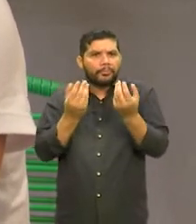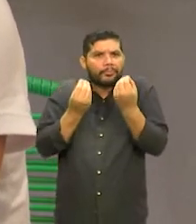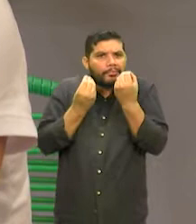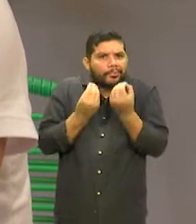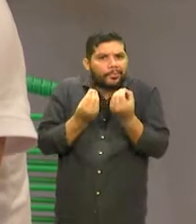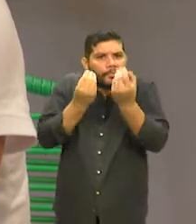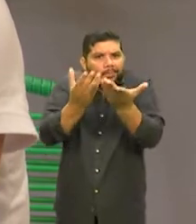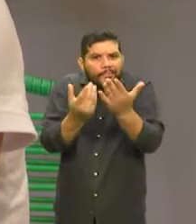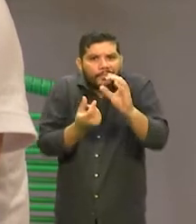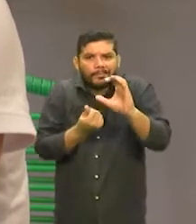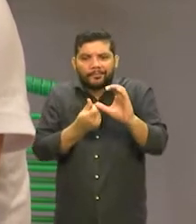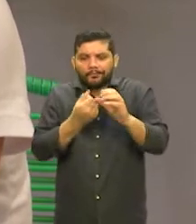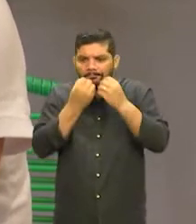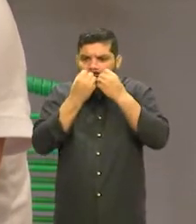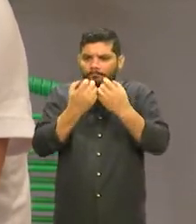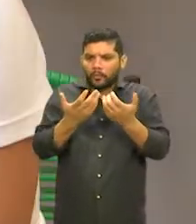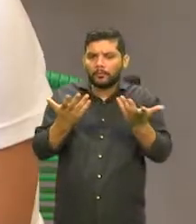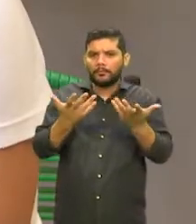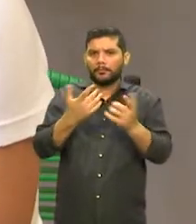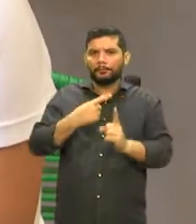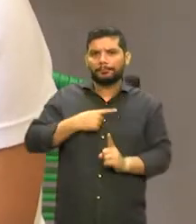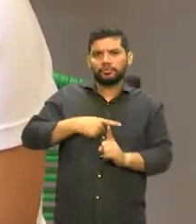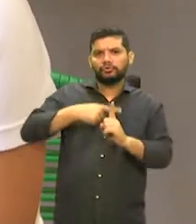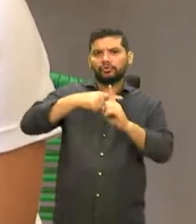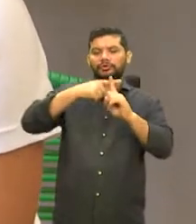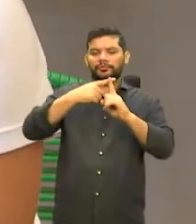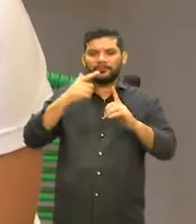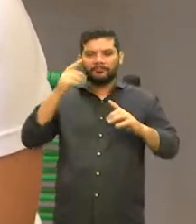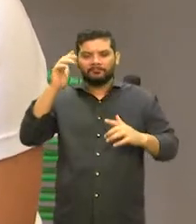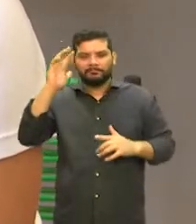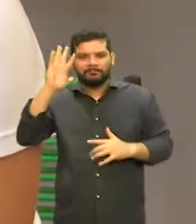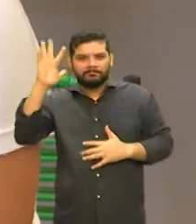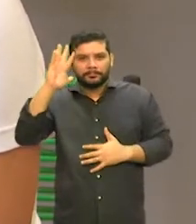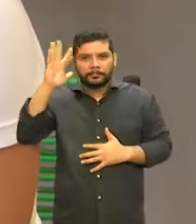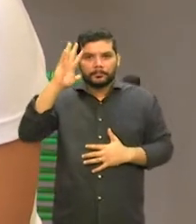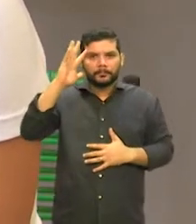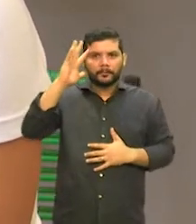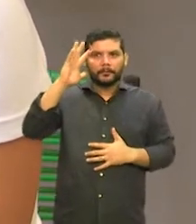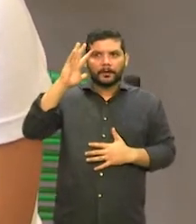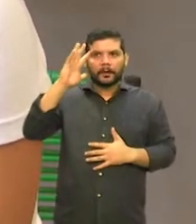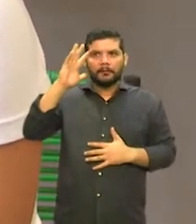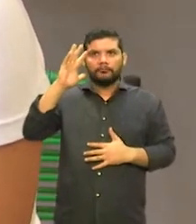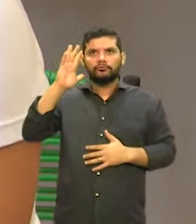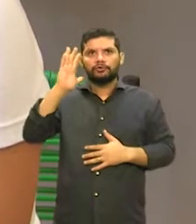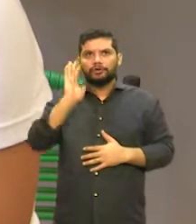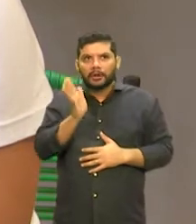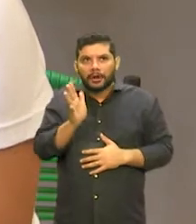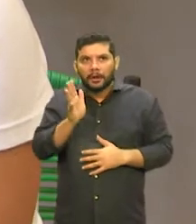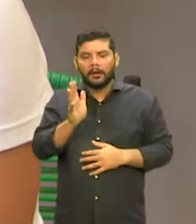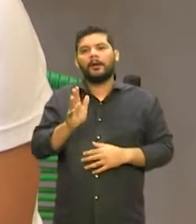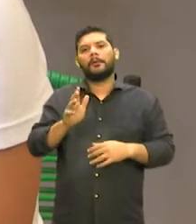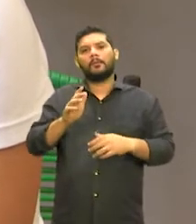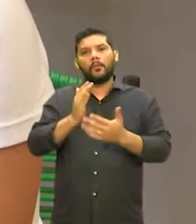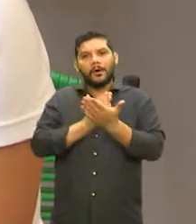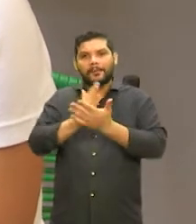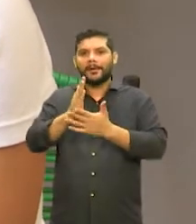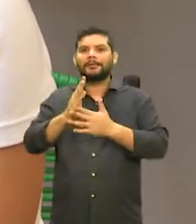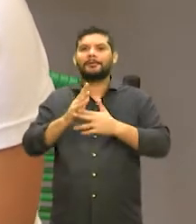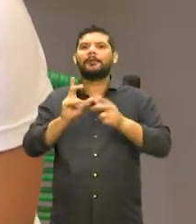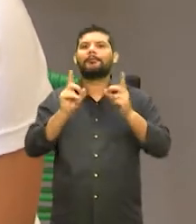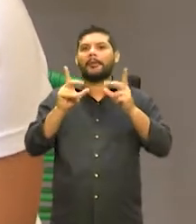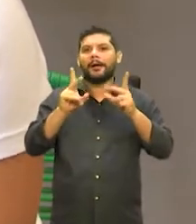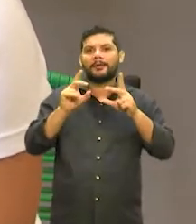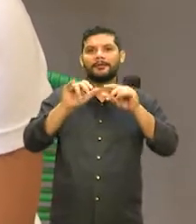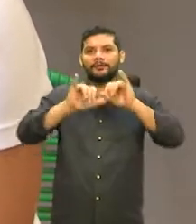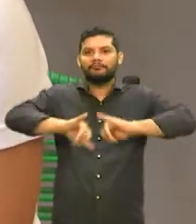de uma forma ativa, de uma forma positiva, para que em algum momento eu consiga pensar em marketing, eu consiga pensar em financeiro, eu consiga